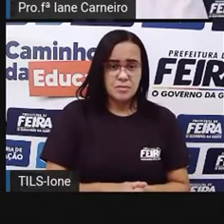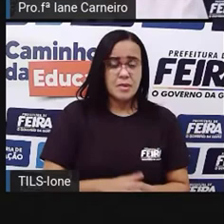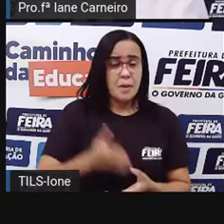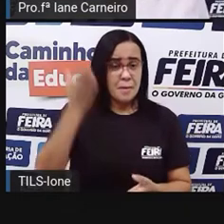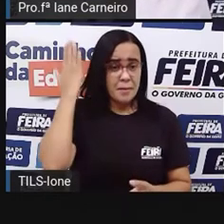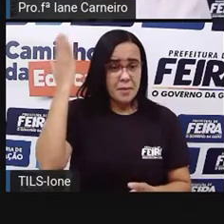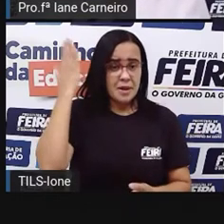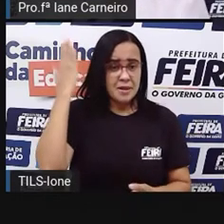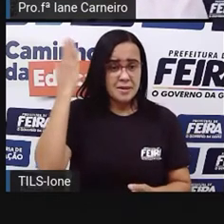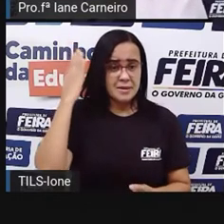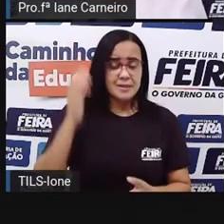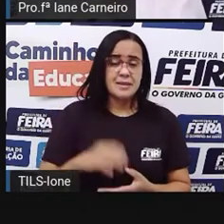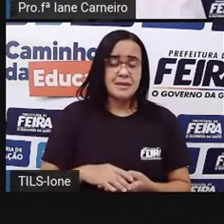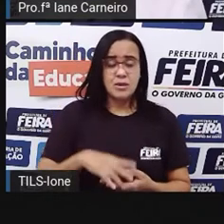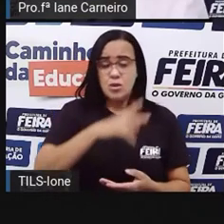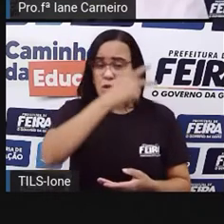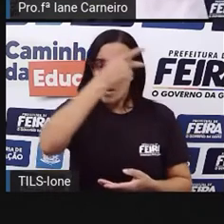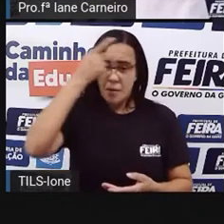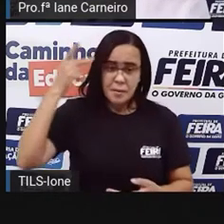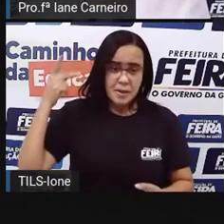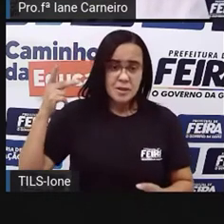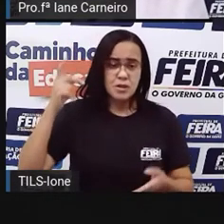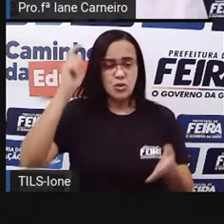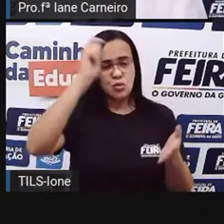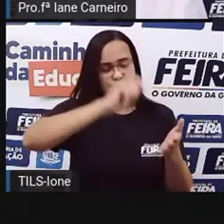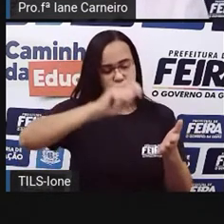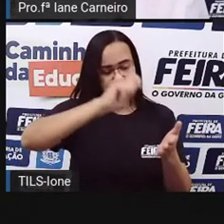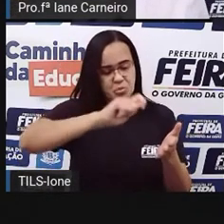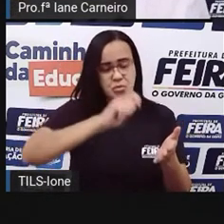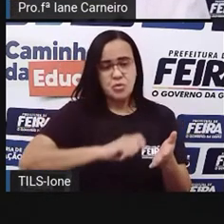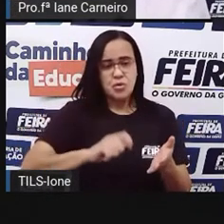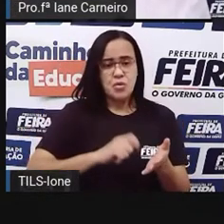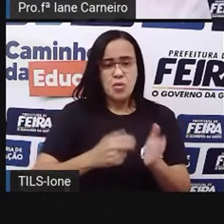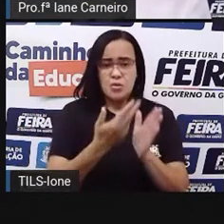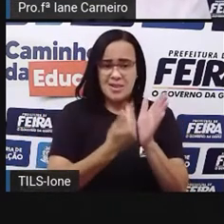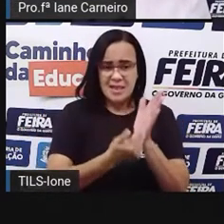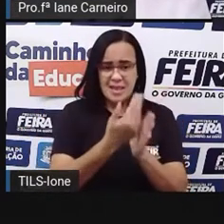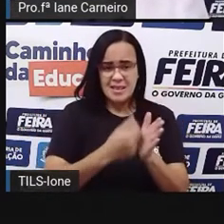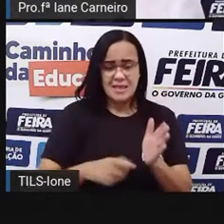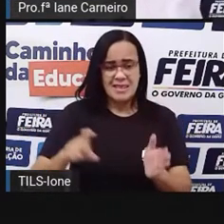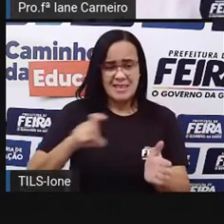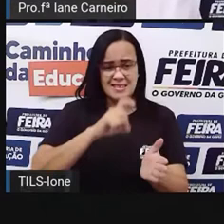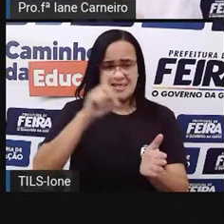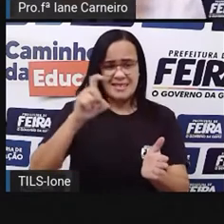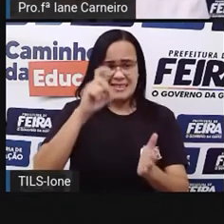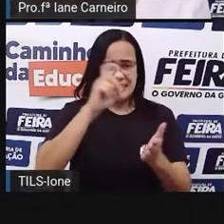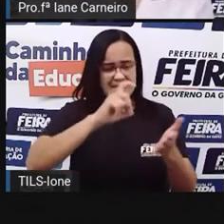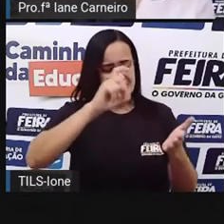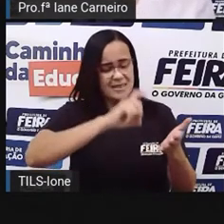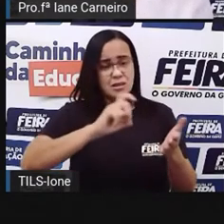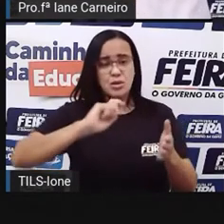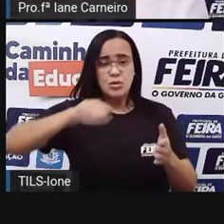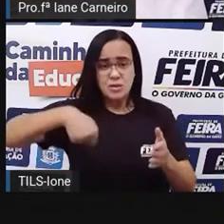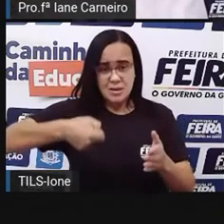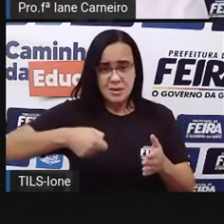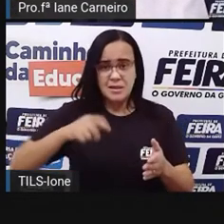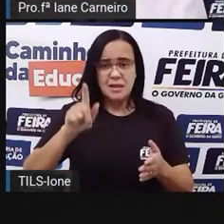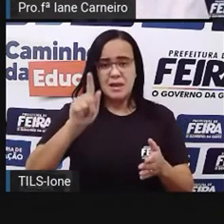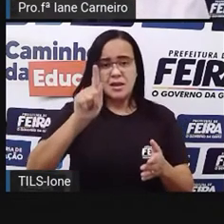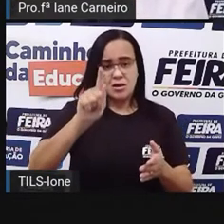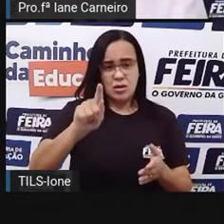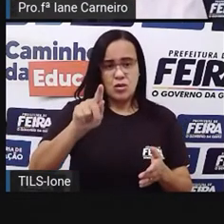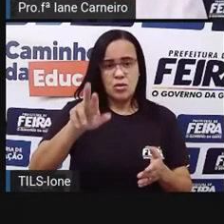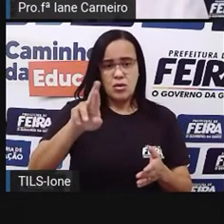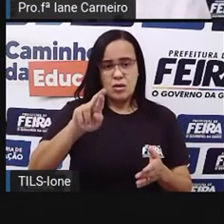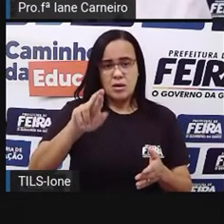pichadores, né? Quem fazia esses desenhos. Porque eles faziam algumas palavras que as pessoas não reconheciam, não